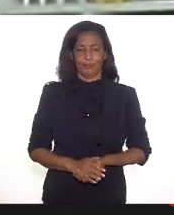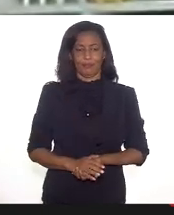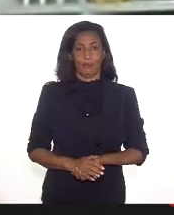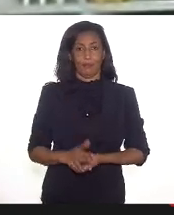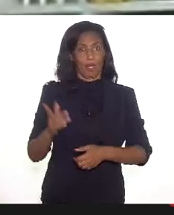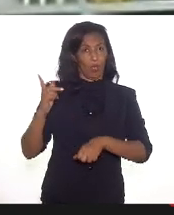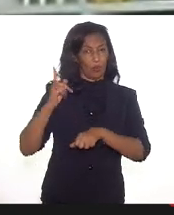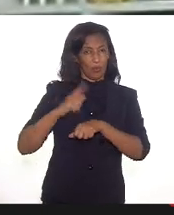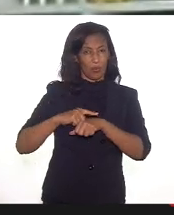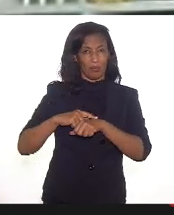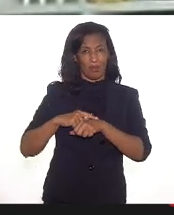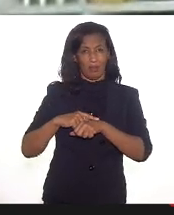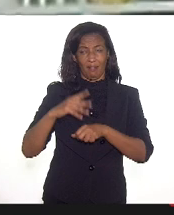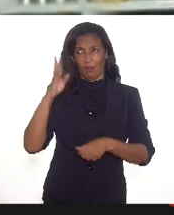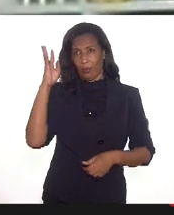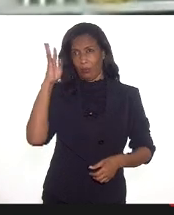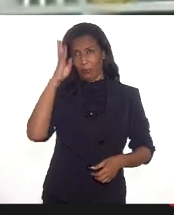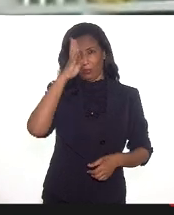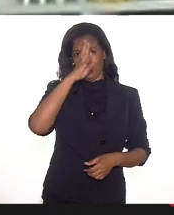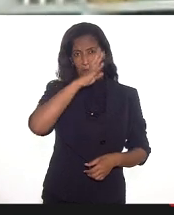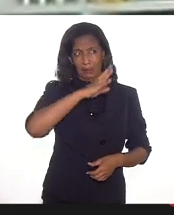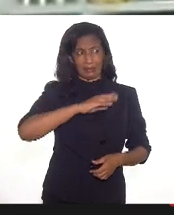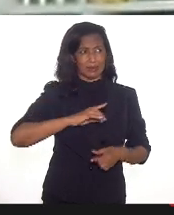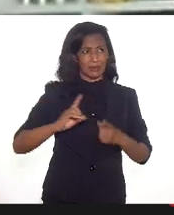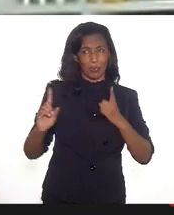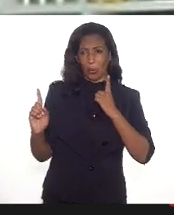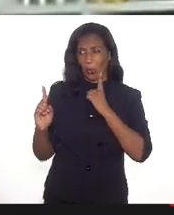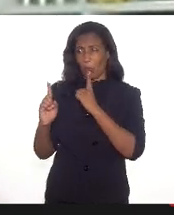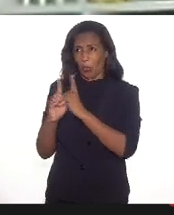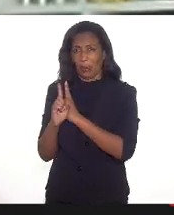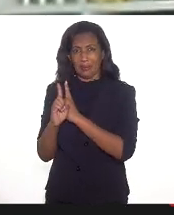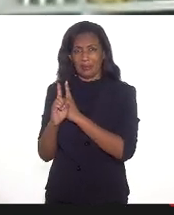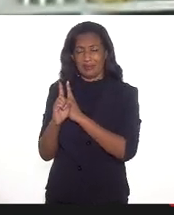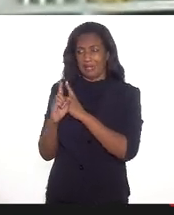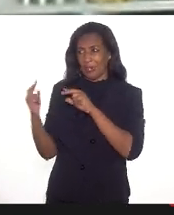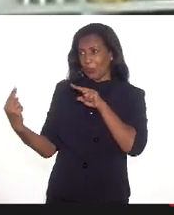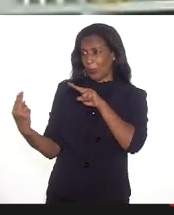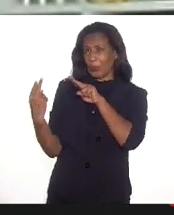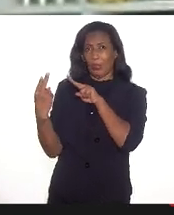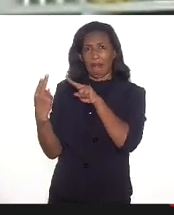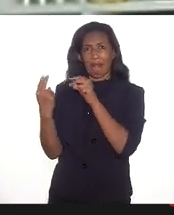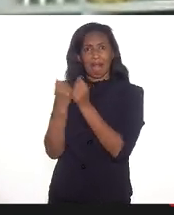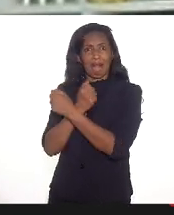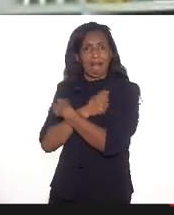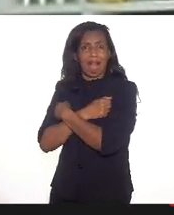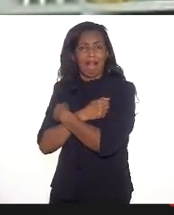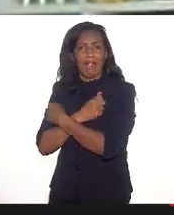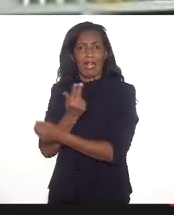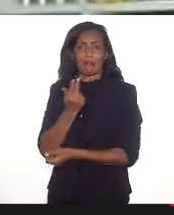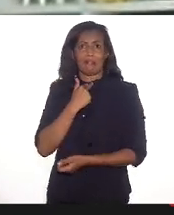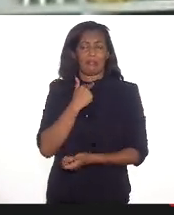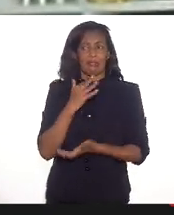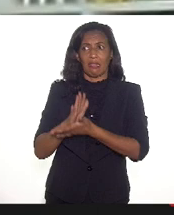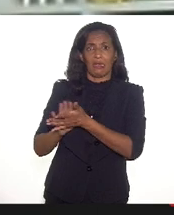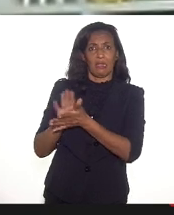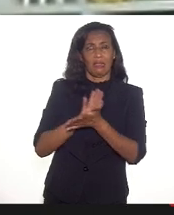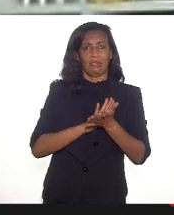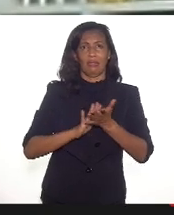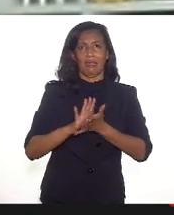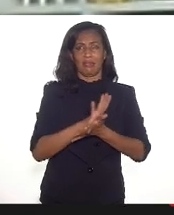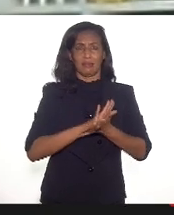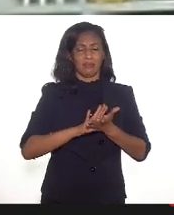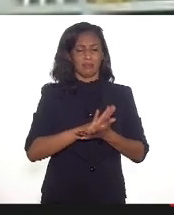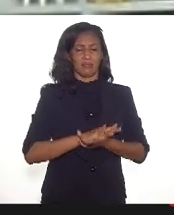dispersos, não podemos nos encontrar, nos tocar, nos olhar, então é muito significativo isso.